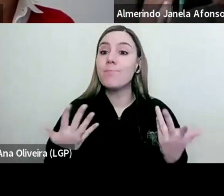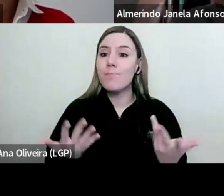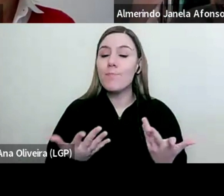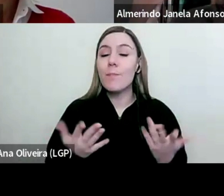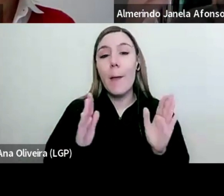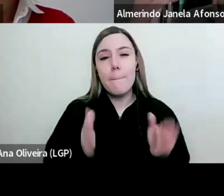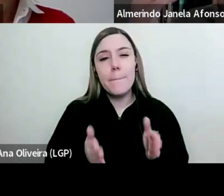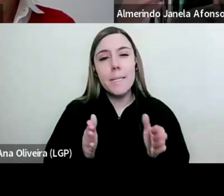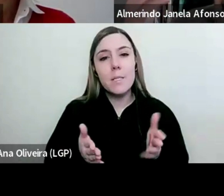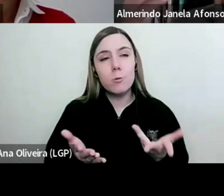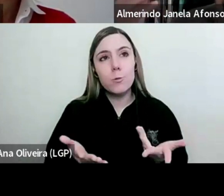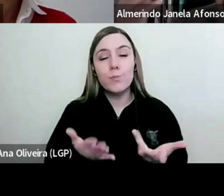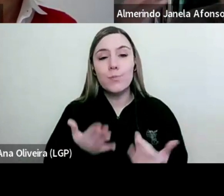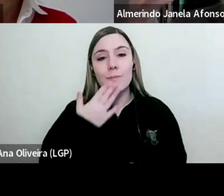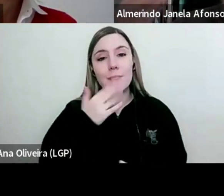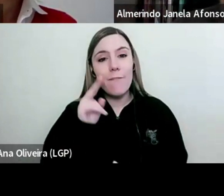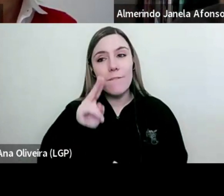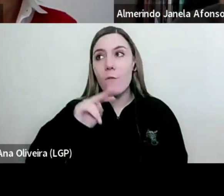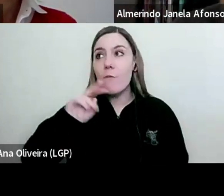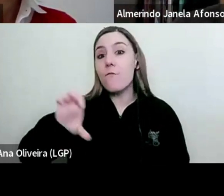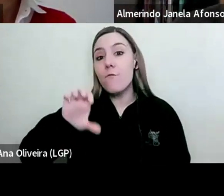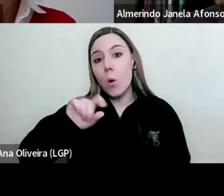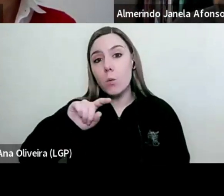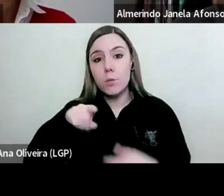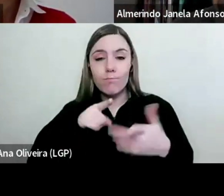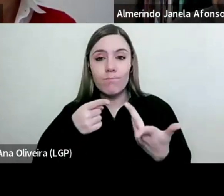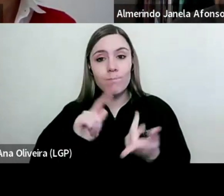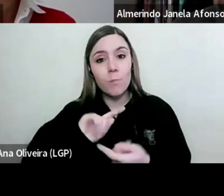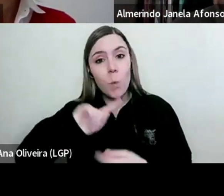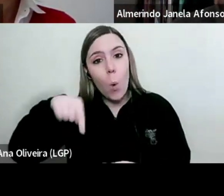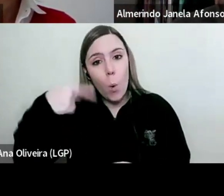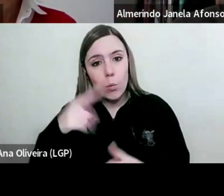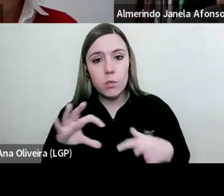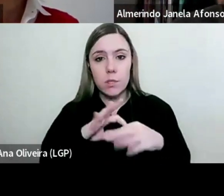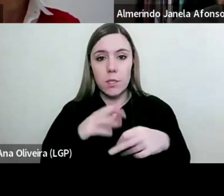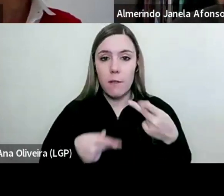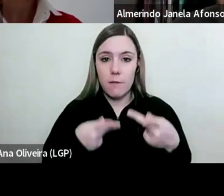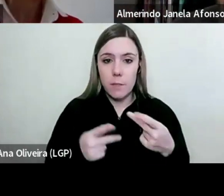necessário encontrar práticas alternativas em termos de avaliação.